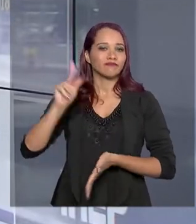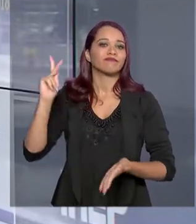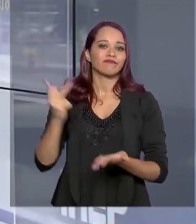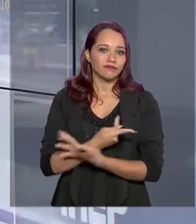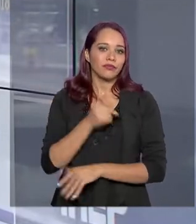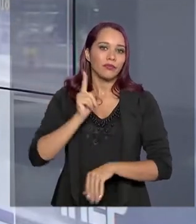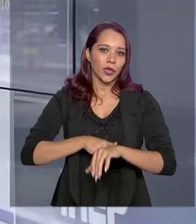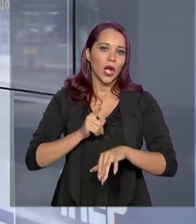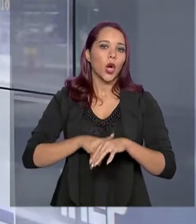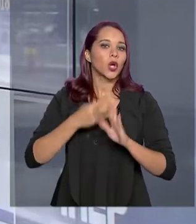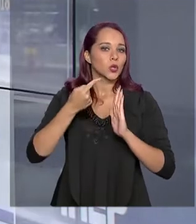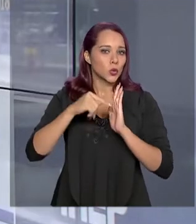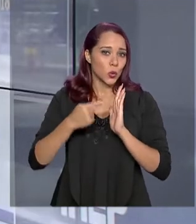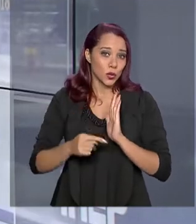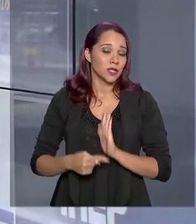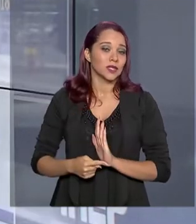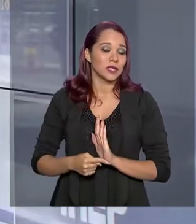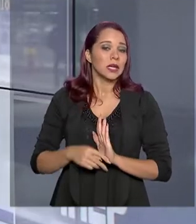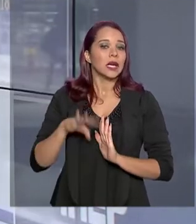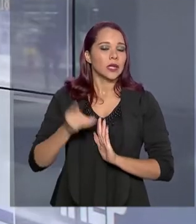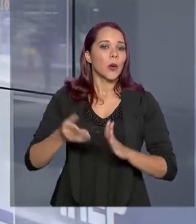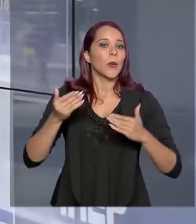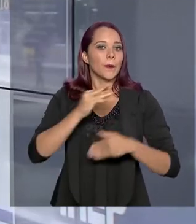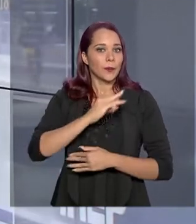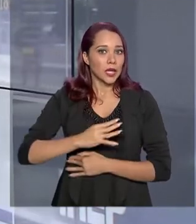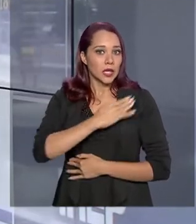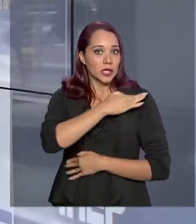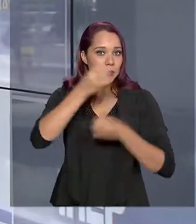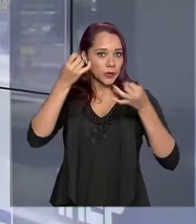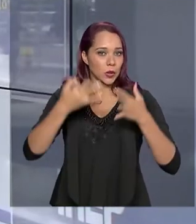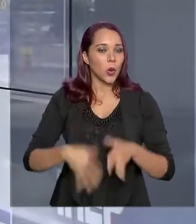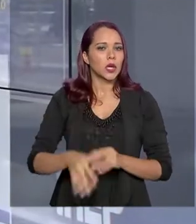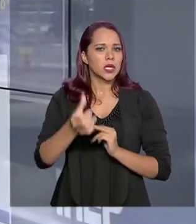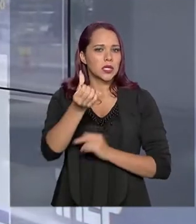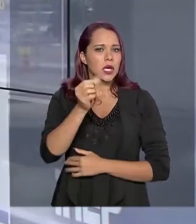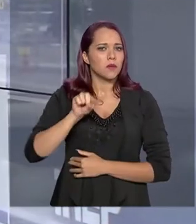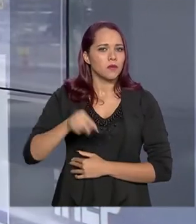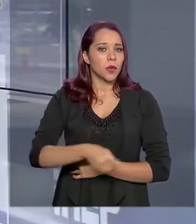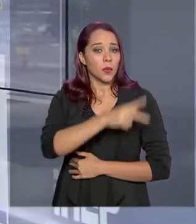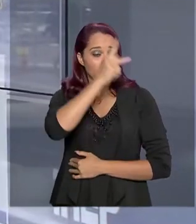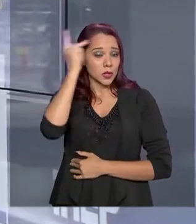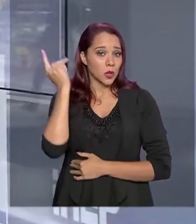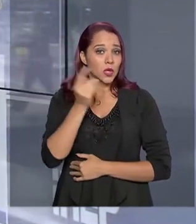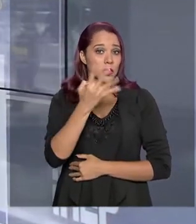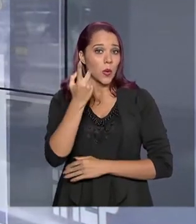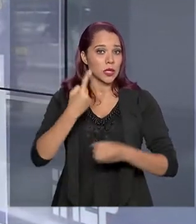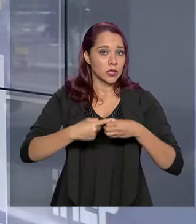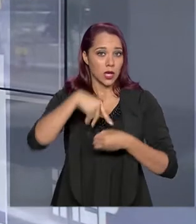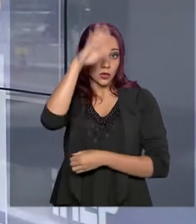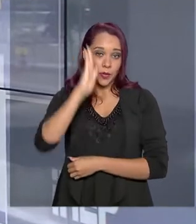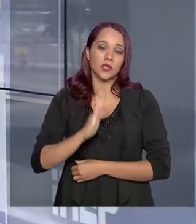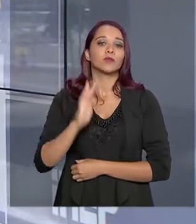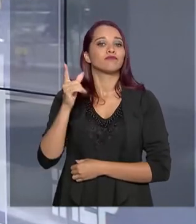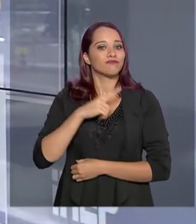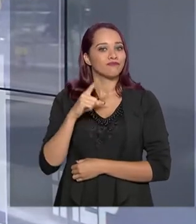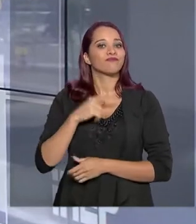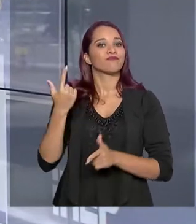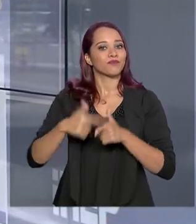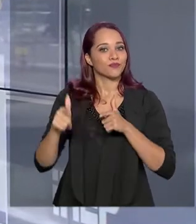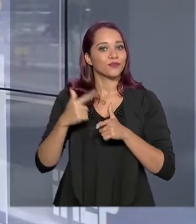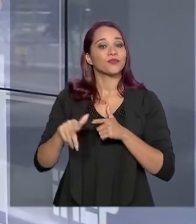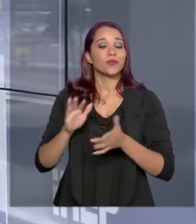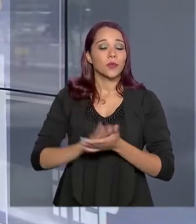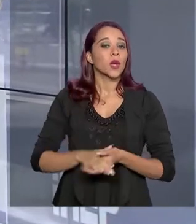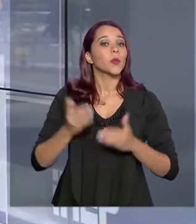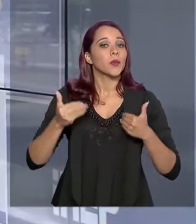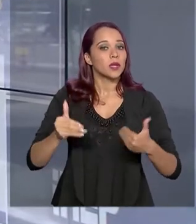correção. Ainda, segundo o ministro, cerca de 6 mil pessoas em pelo menos 4 cidades brasileiras foram afetadas. O